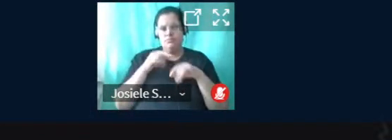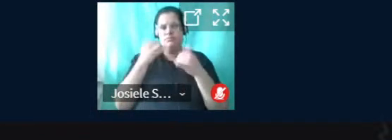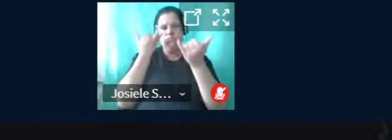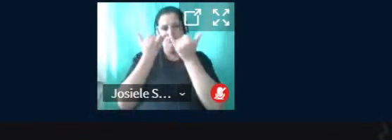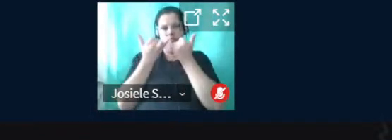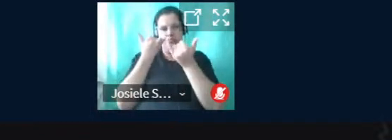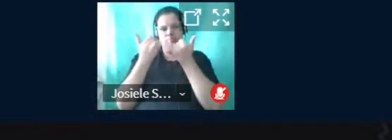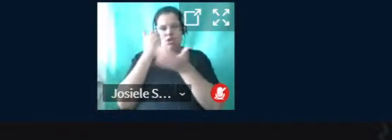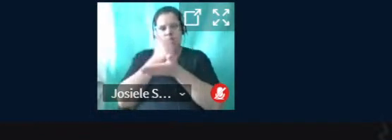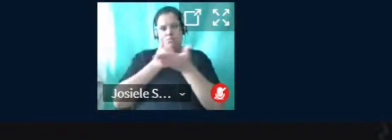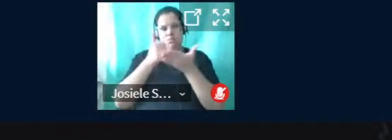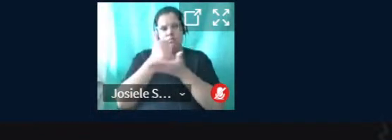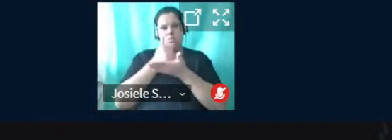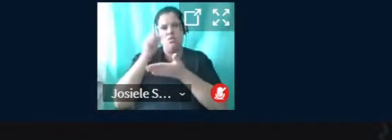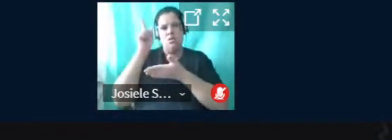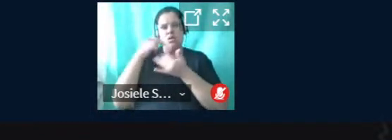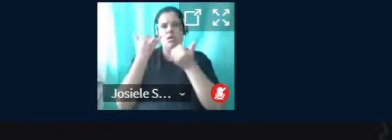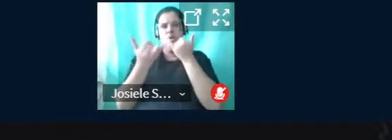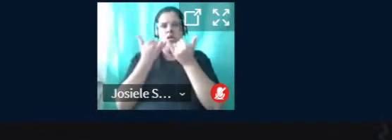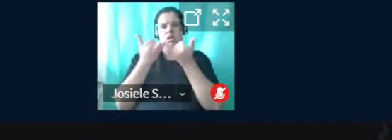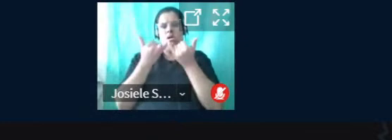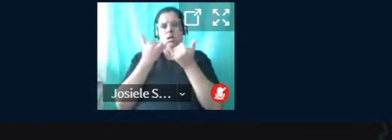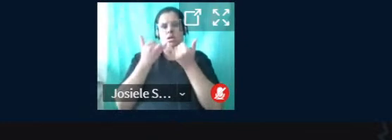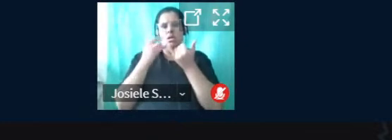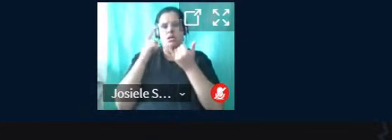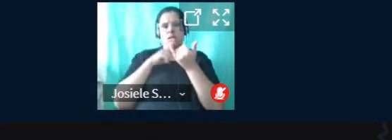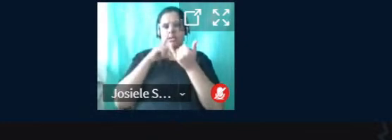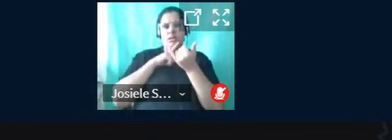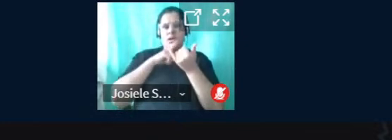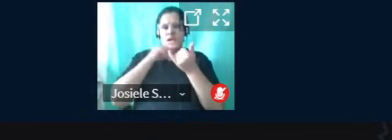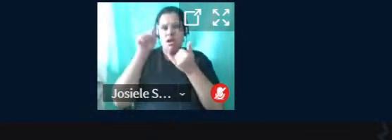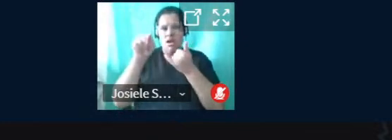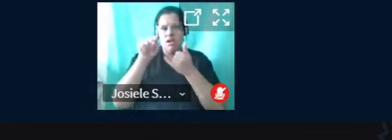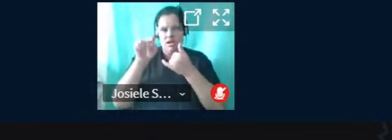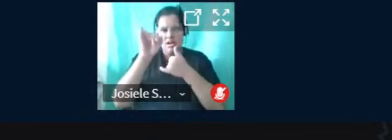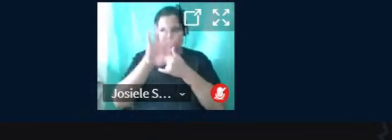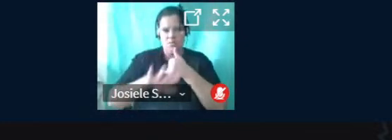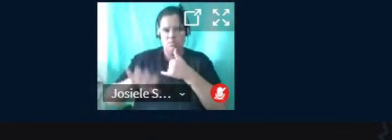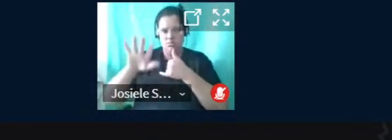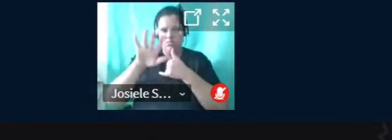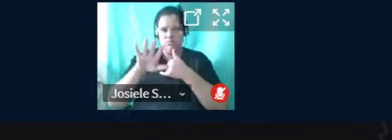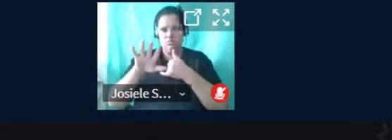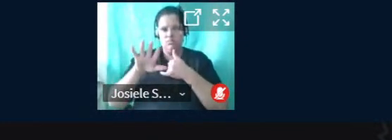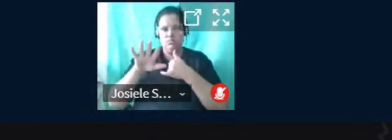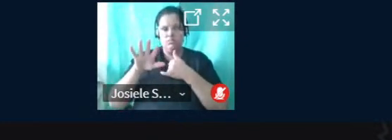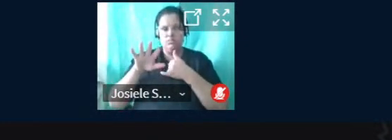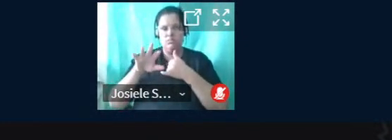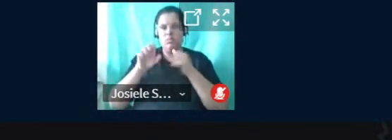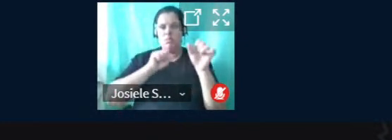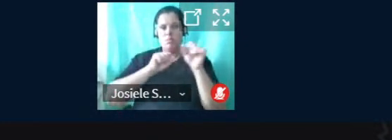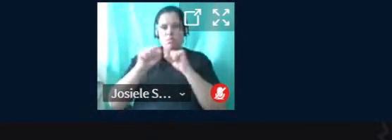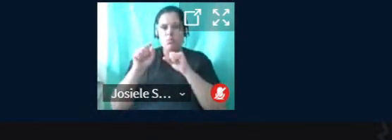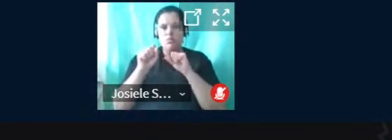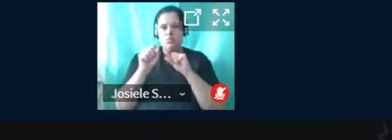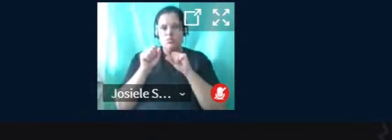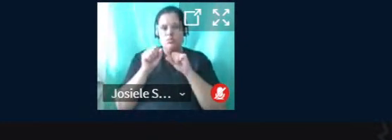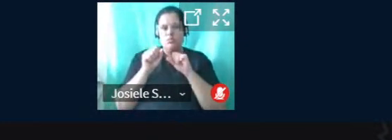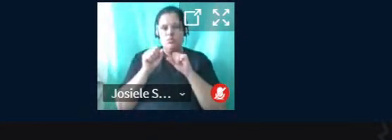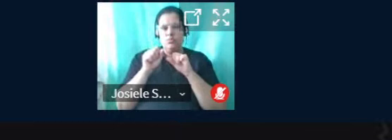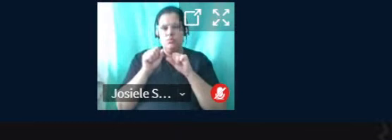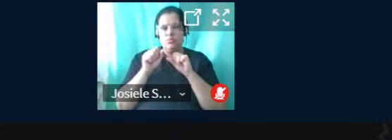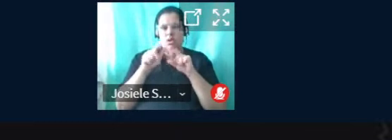Um exemplo muito básico é o exemplo da formação de correntes, como estava ali, e nós nunca pensamos que nós podemos ver